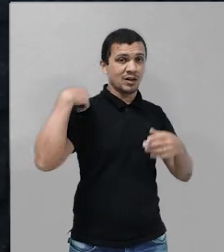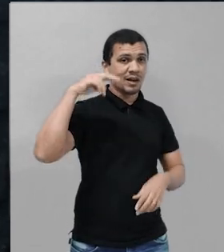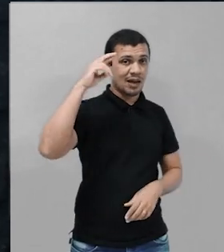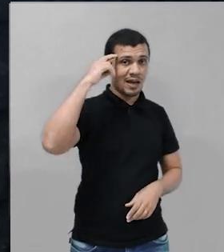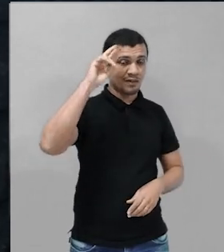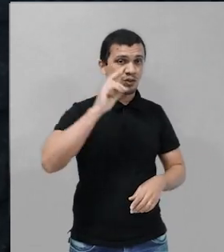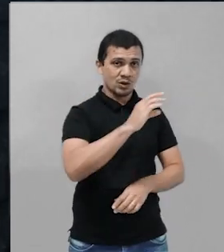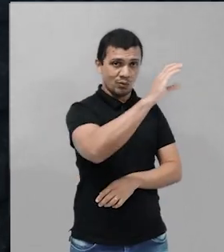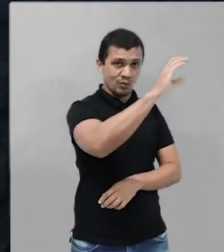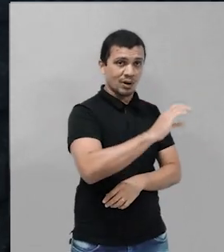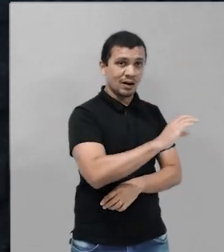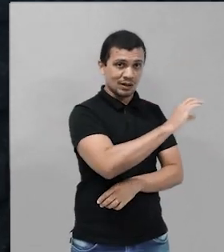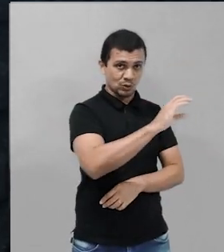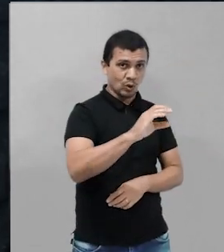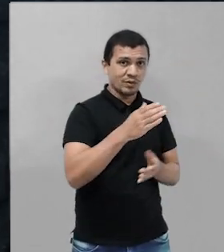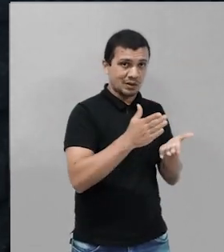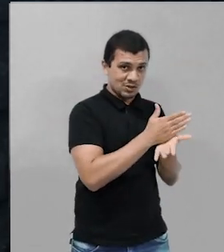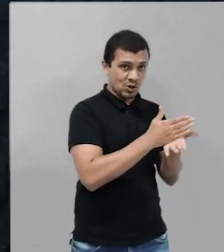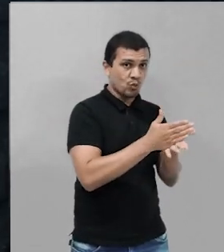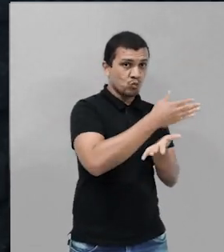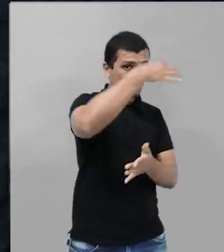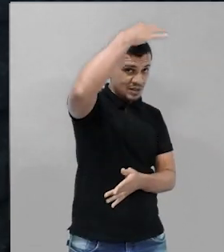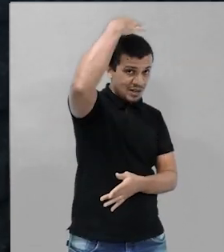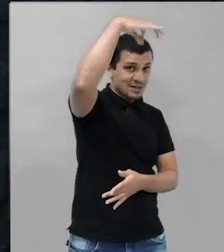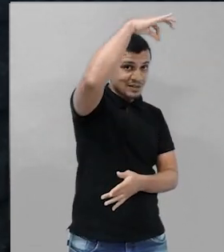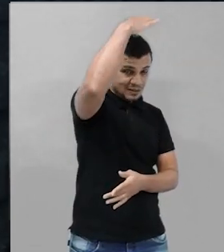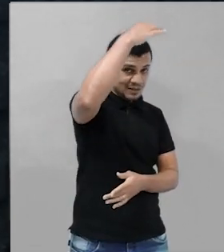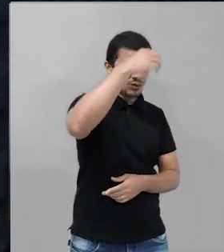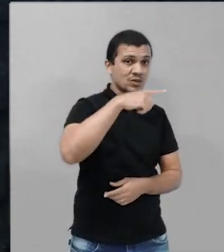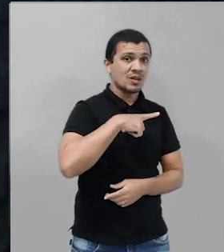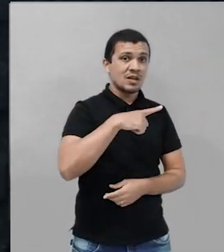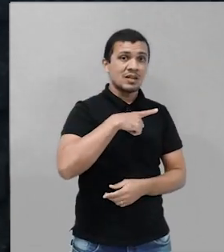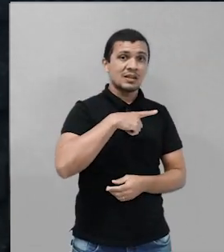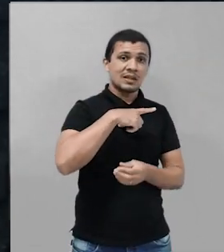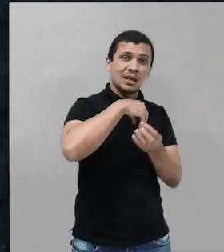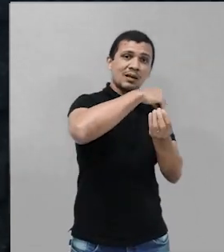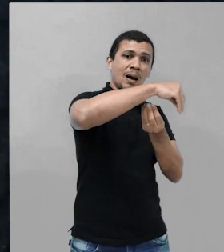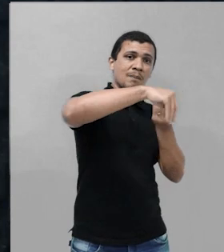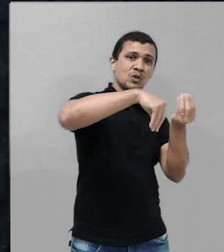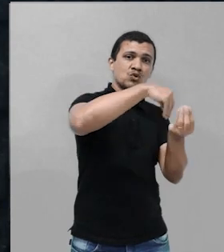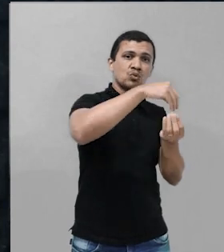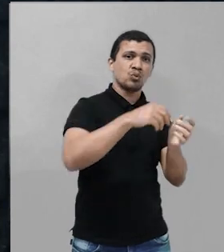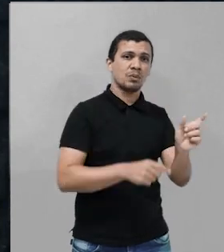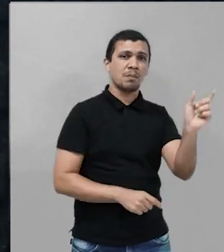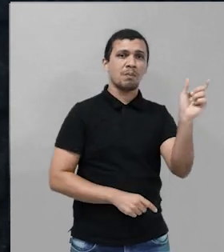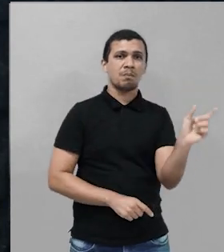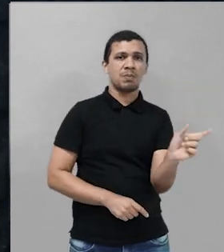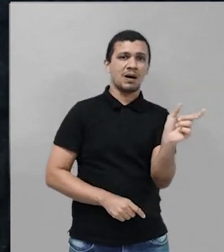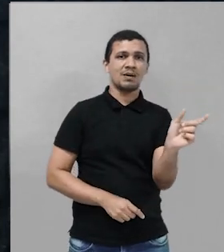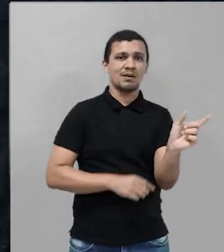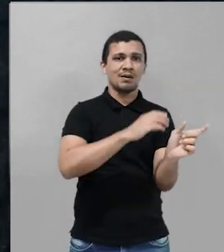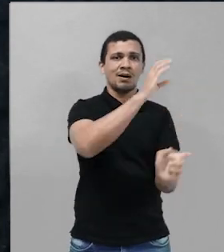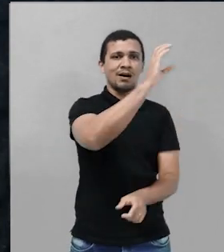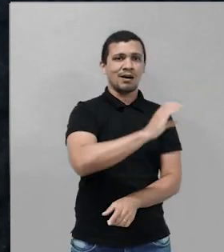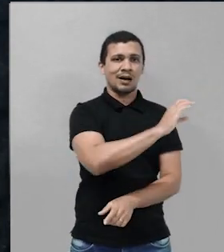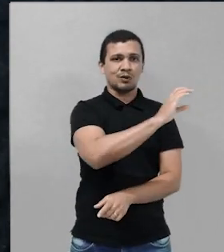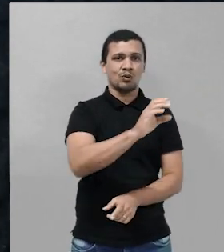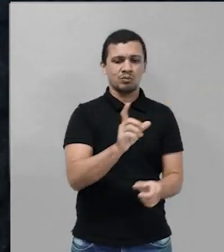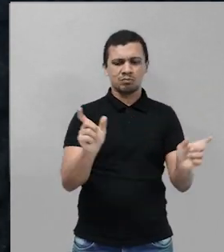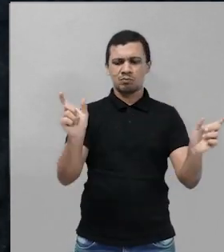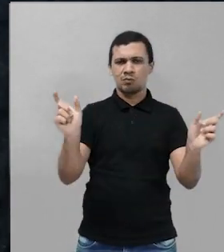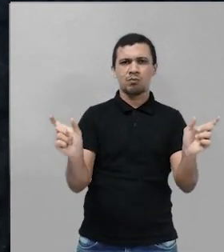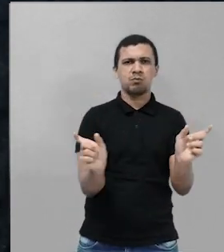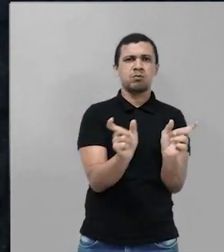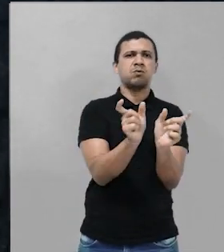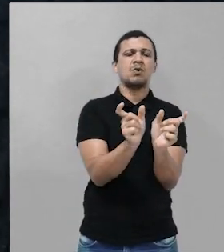determinados santos da igreja católica, você tem o sincretismo, ou seja, essa comparação e casamento, nos terreiros de Candomblé e